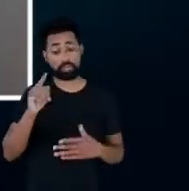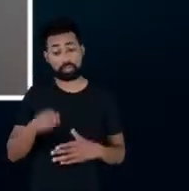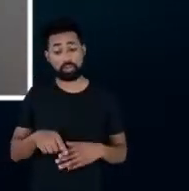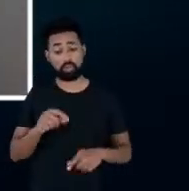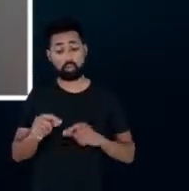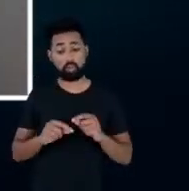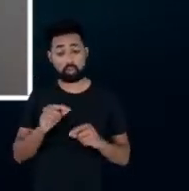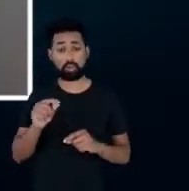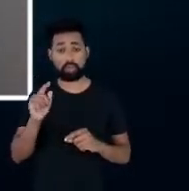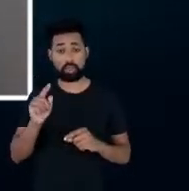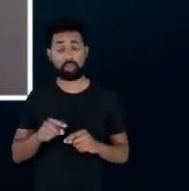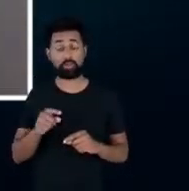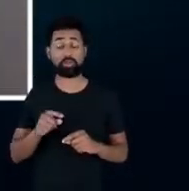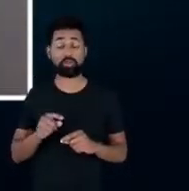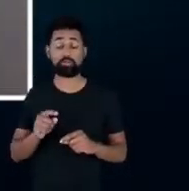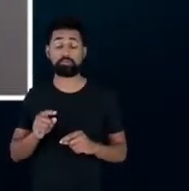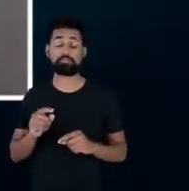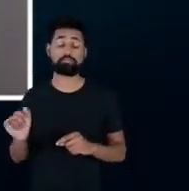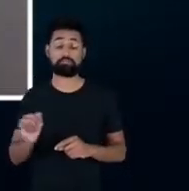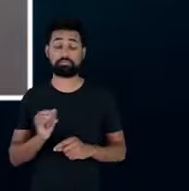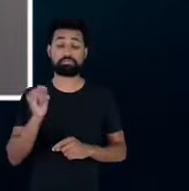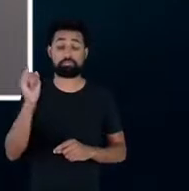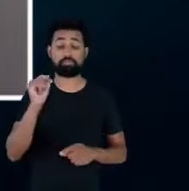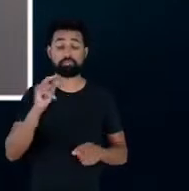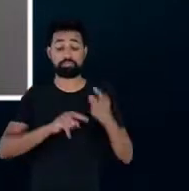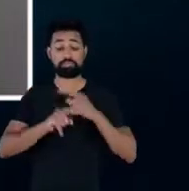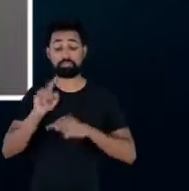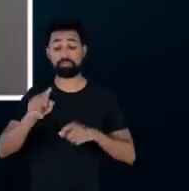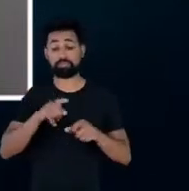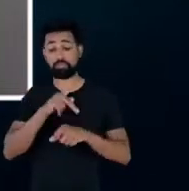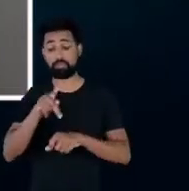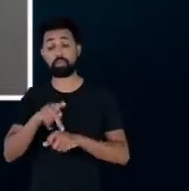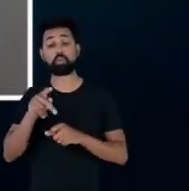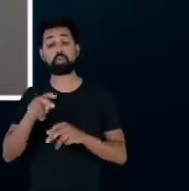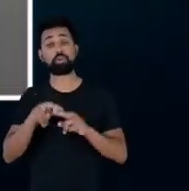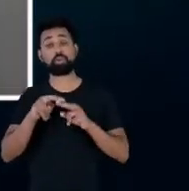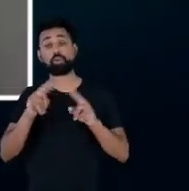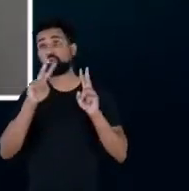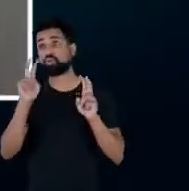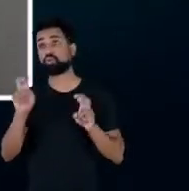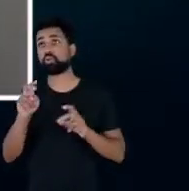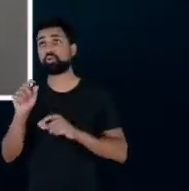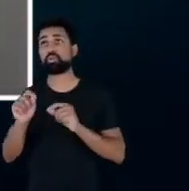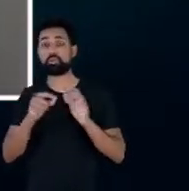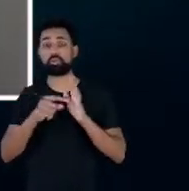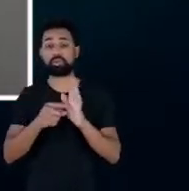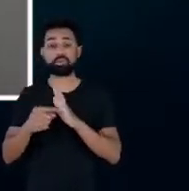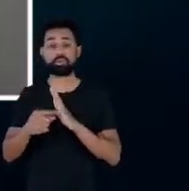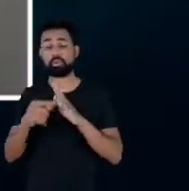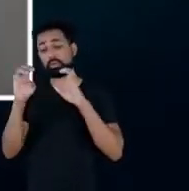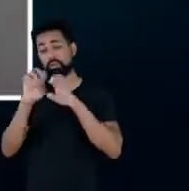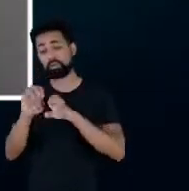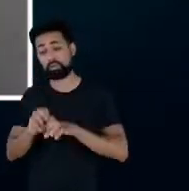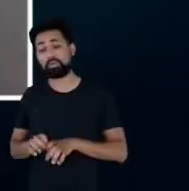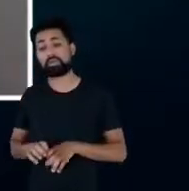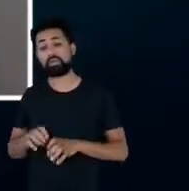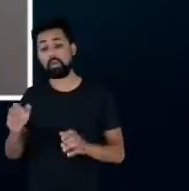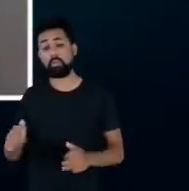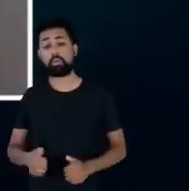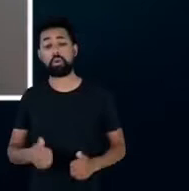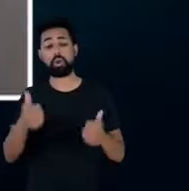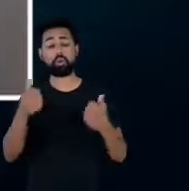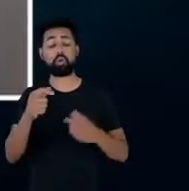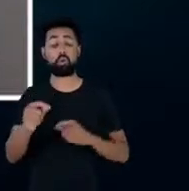grande salto para o país já em termos de trazer uma estrutura que melhora